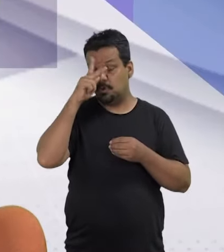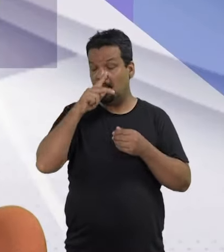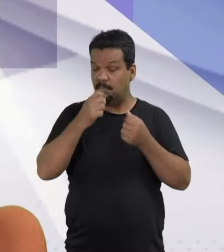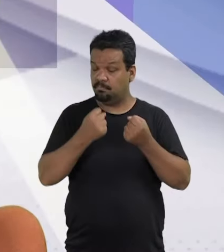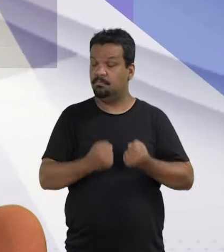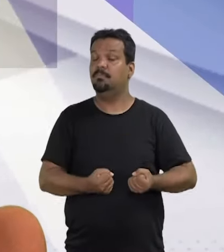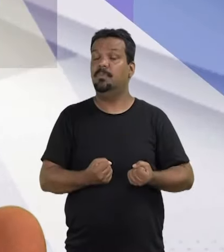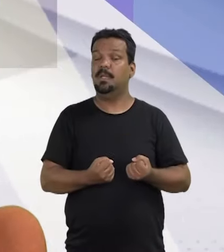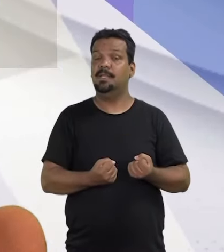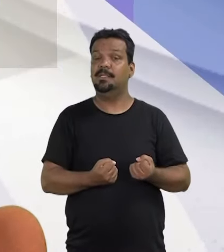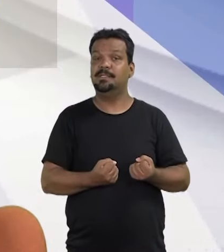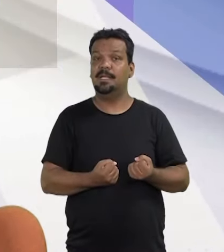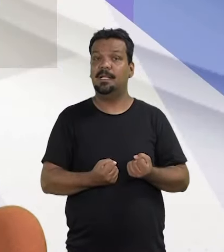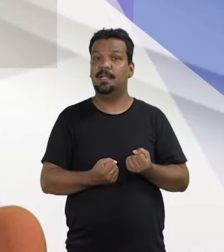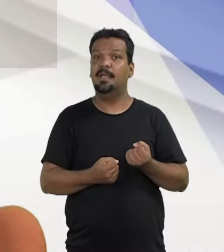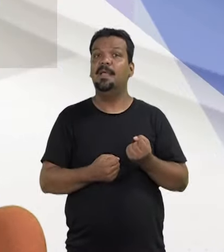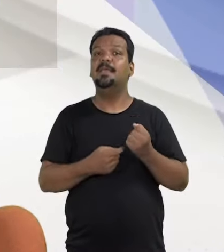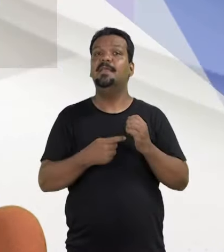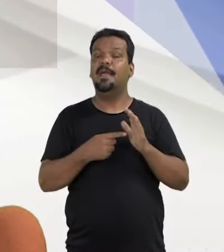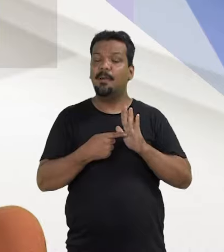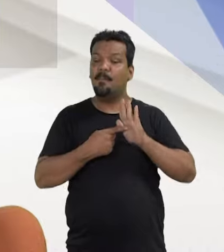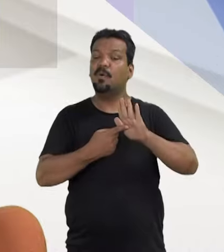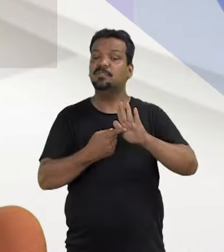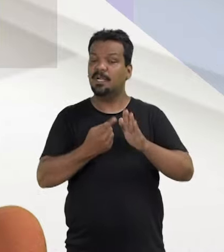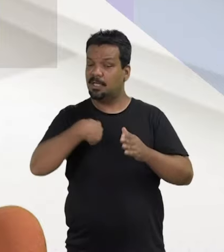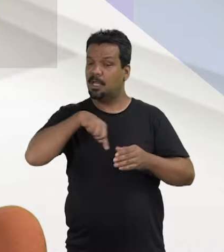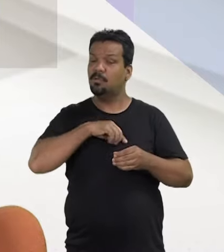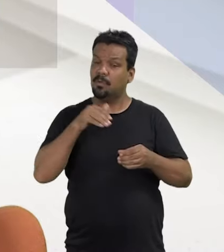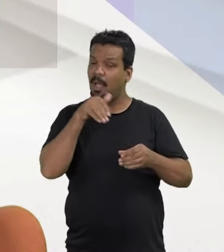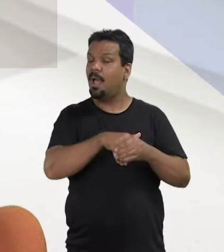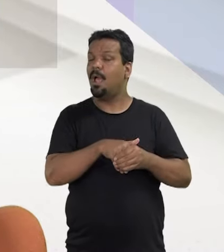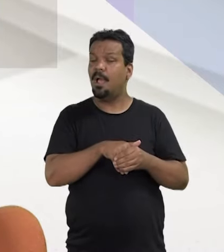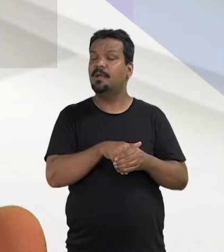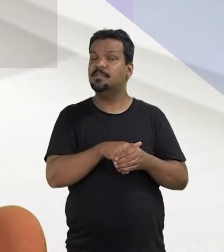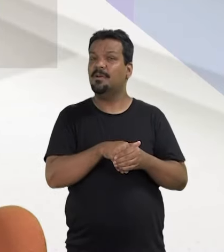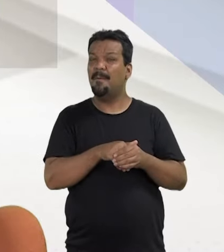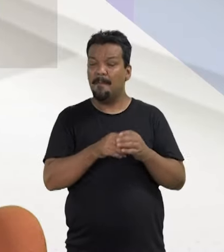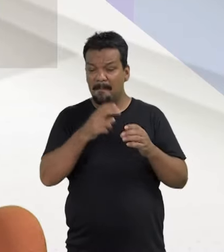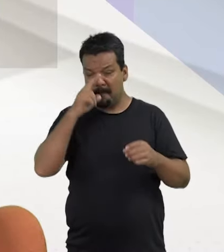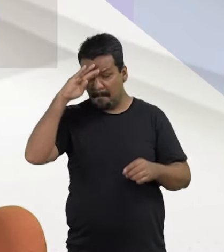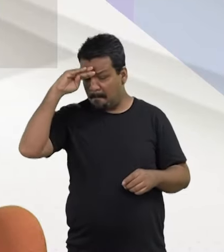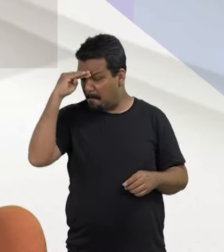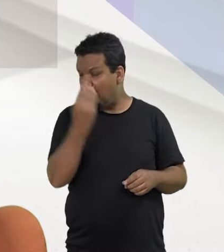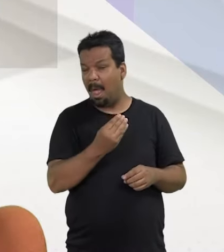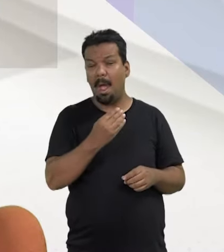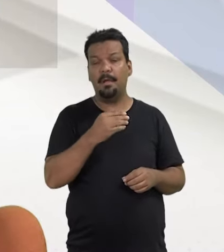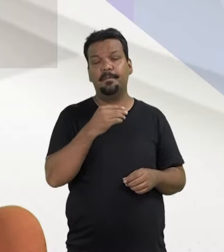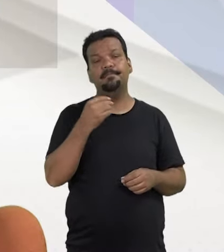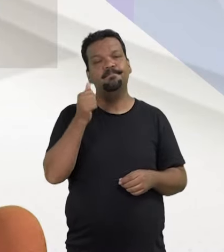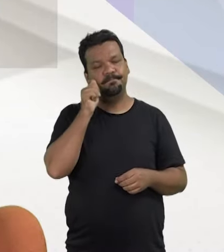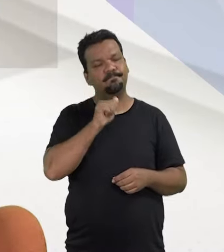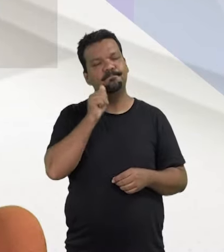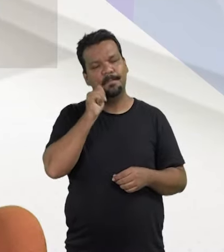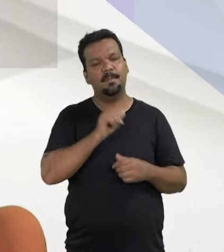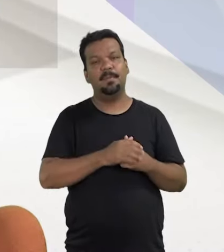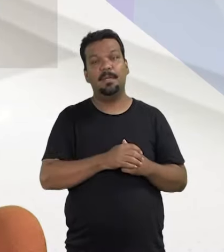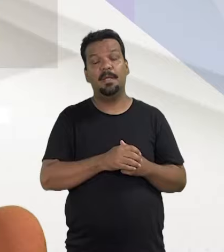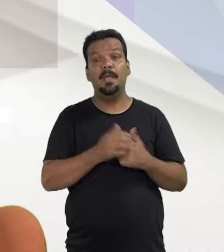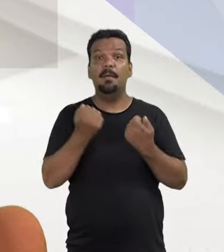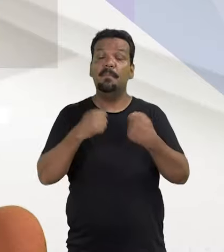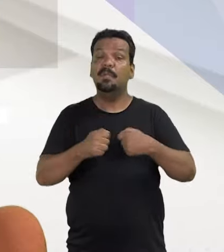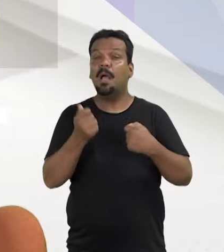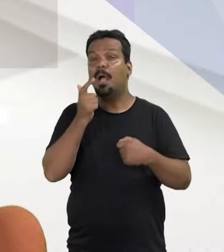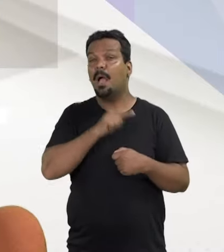Essa história é muito pesada e ela pesa nas nossas eleições. Pesa diretamente nas nossas mulheres. Nós